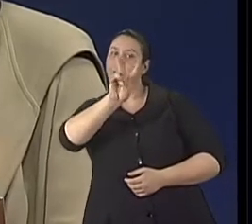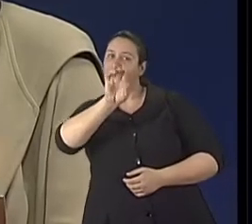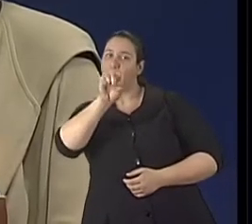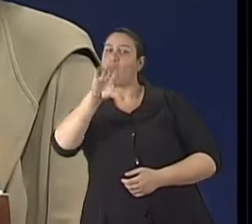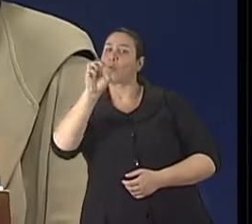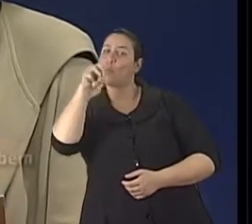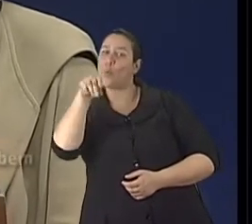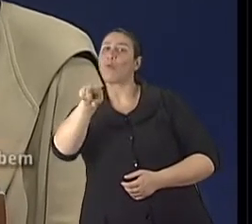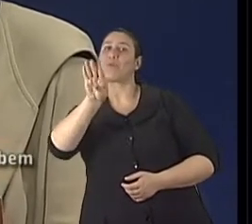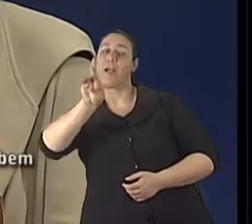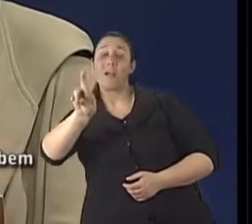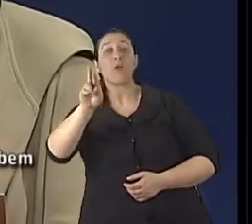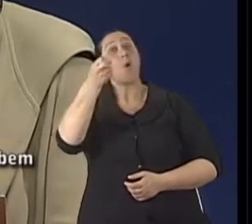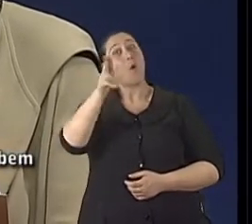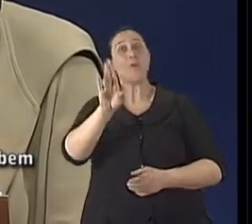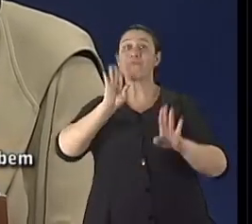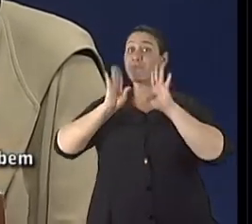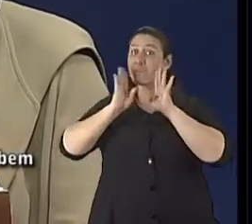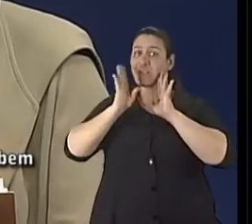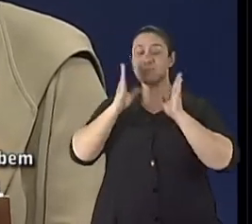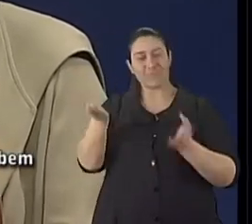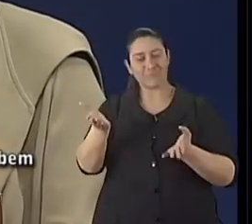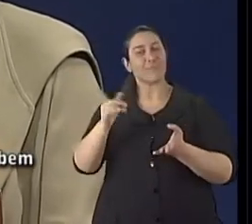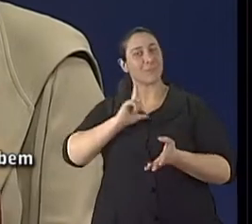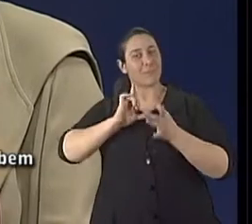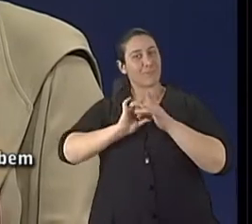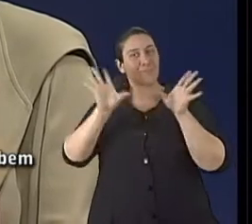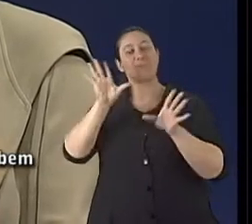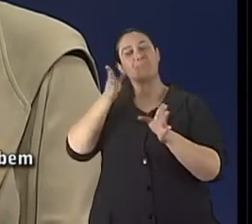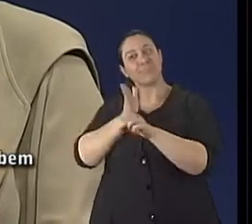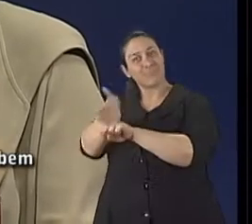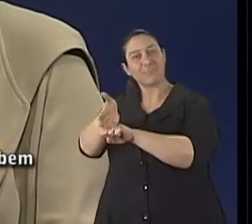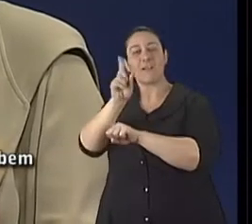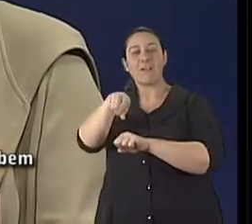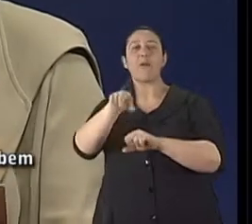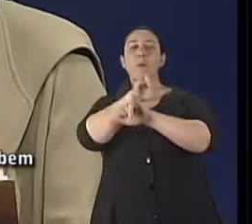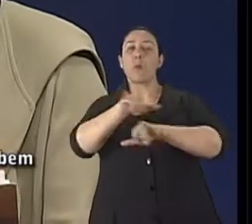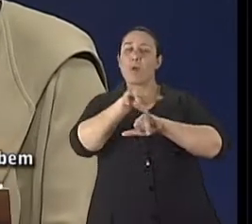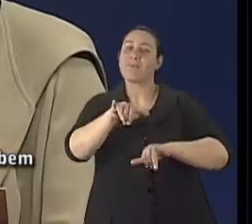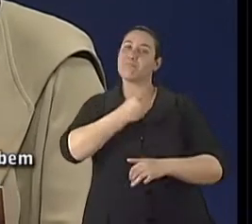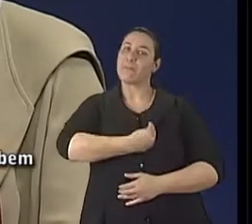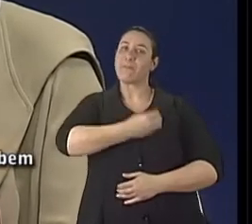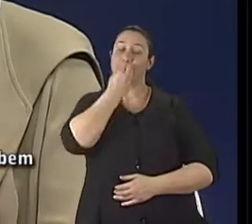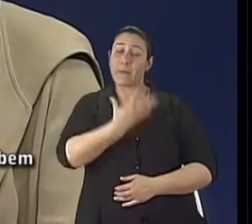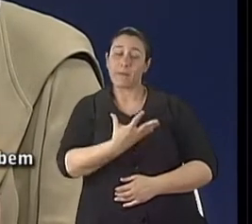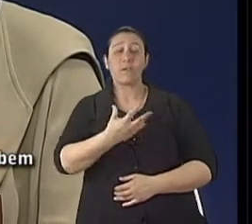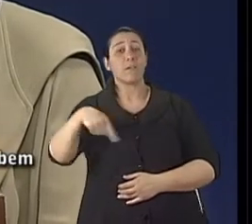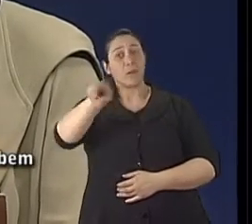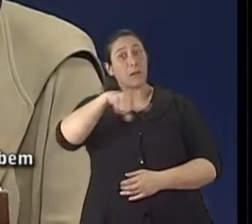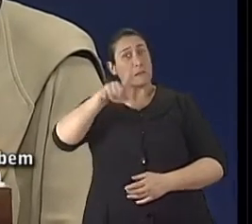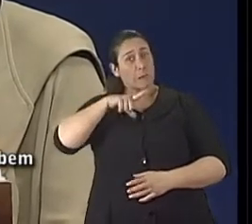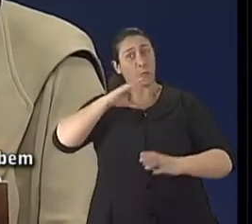.br. E agora no facebook.com.br. Barra programa Viva Bem, tudo junto. Para que a gente continue com essa